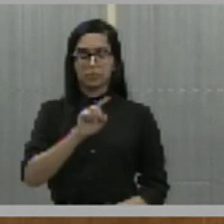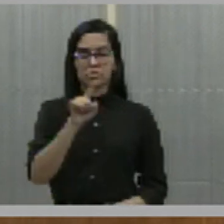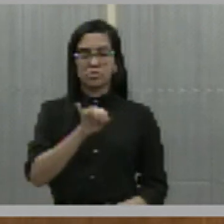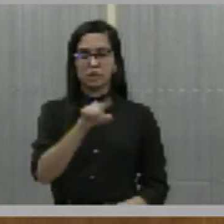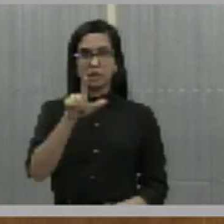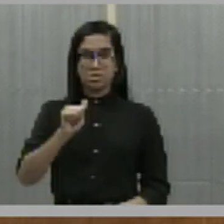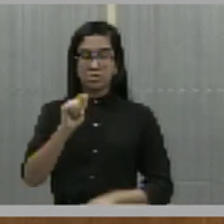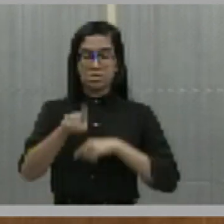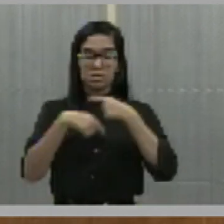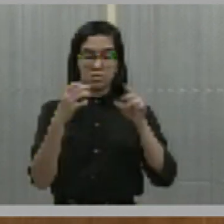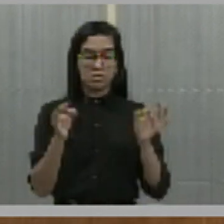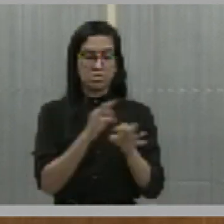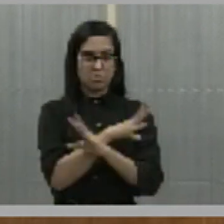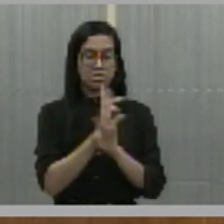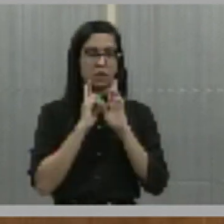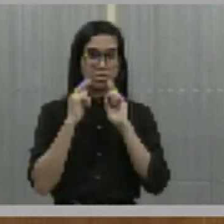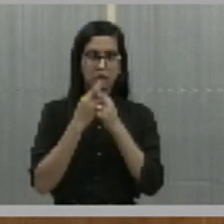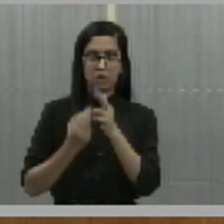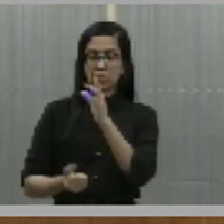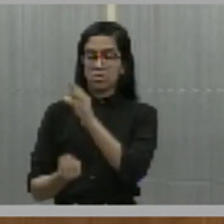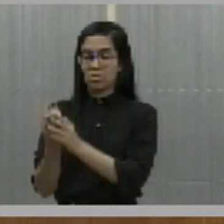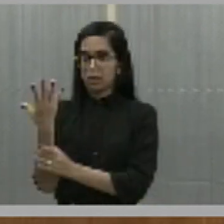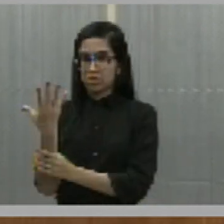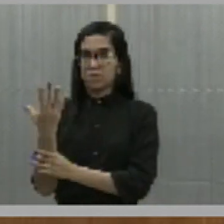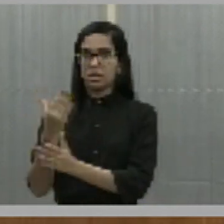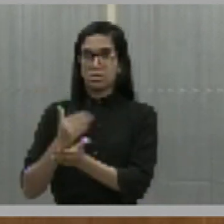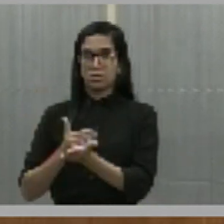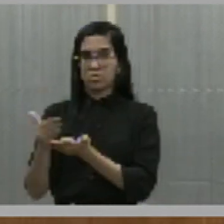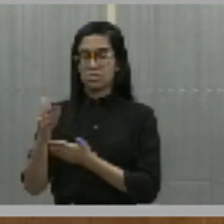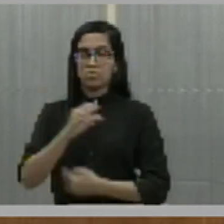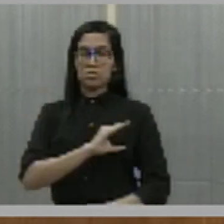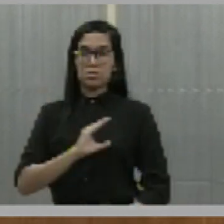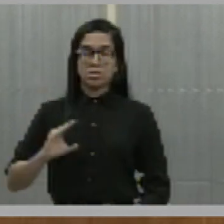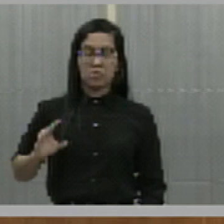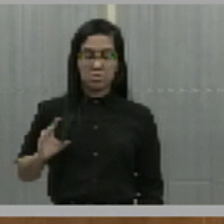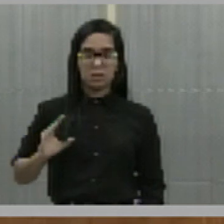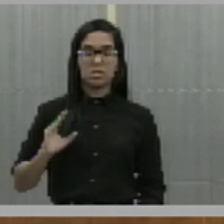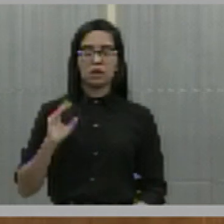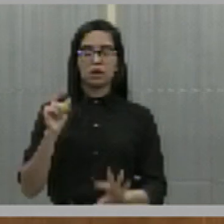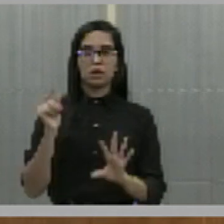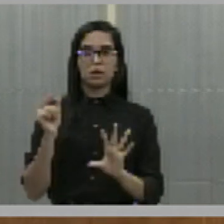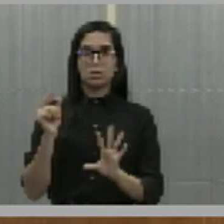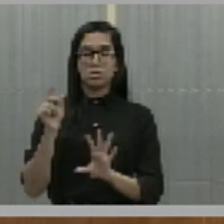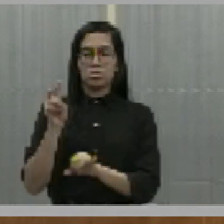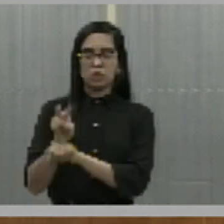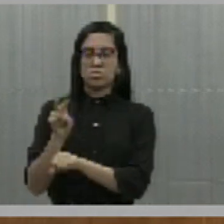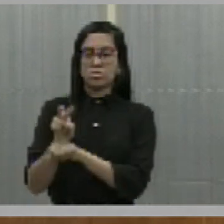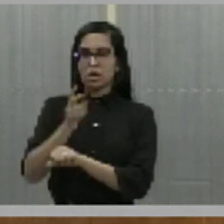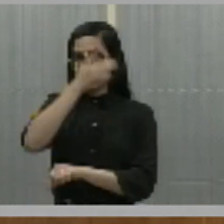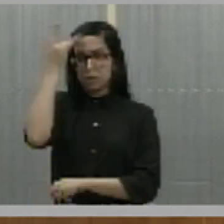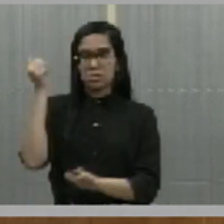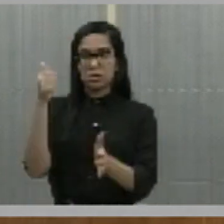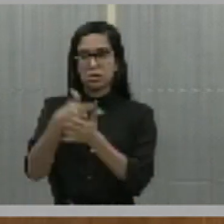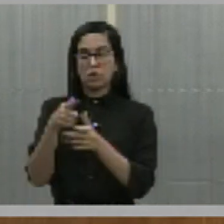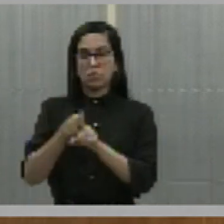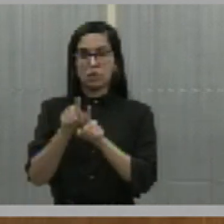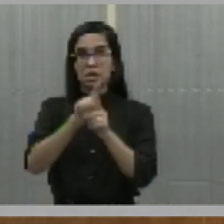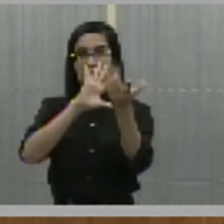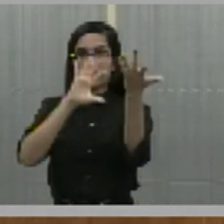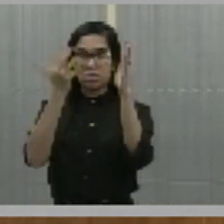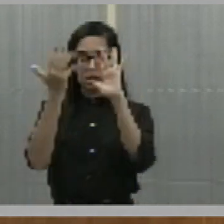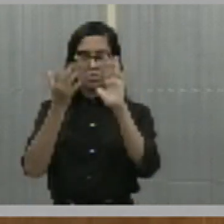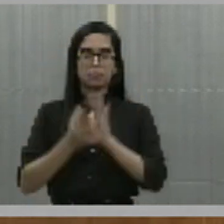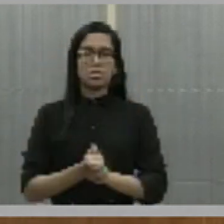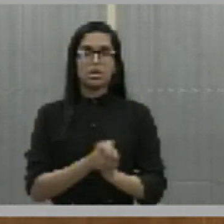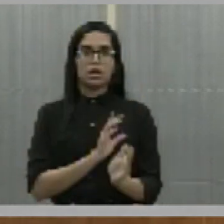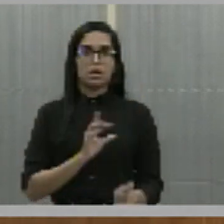ordinária, será realizada a instalação da Comissão de Defesa do Consumidor e Meio Ambiente e acompanhamento dos fenômenos da natureza. Grande expediente, senhor deputado Gracinha Mão